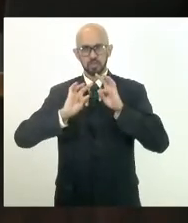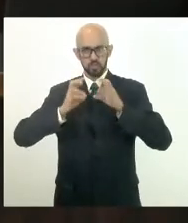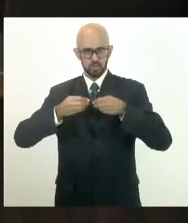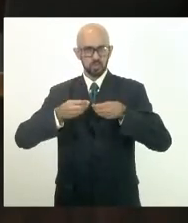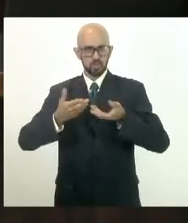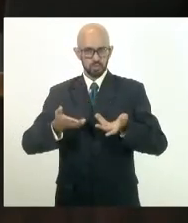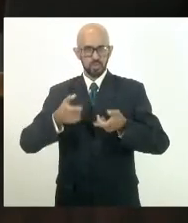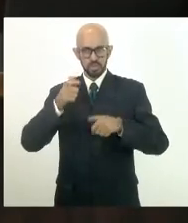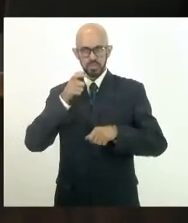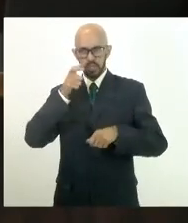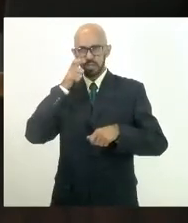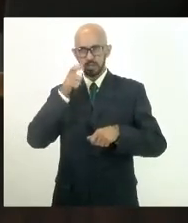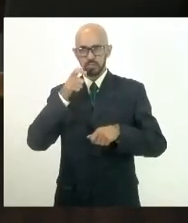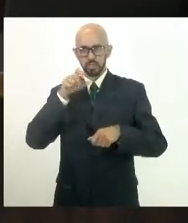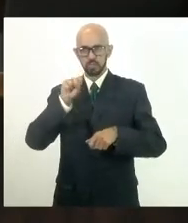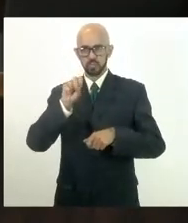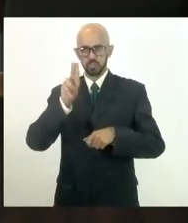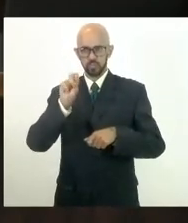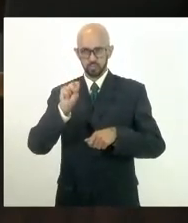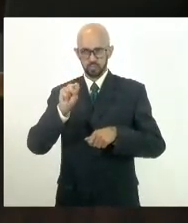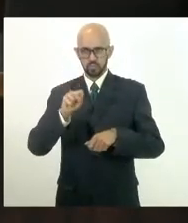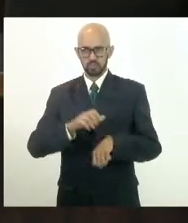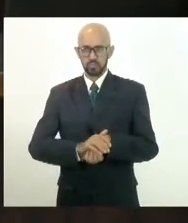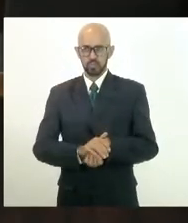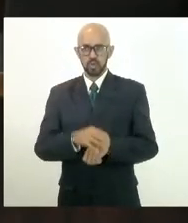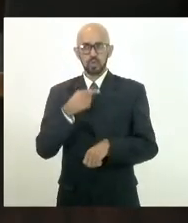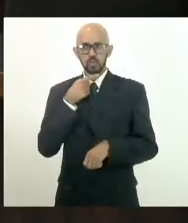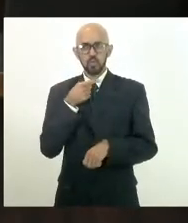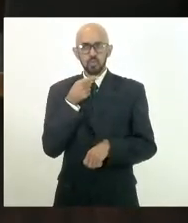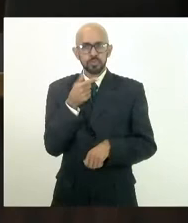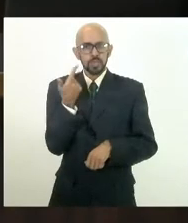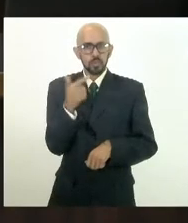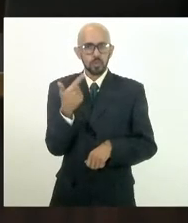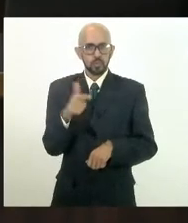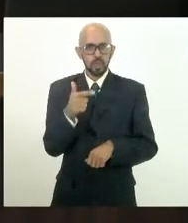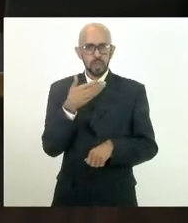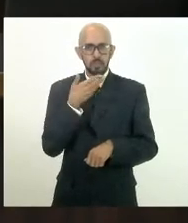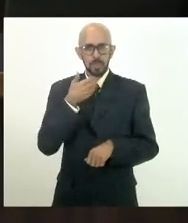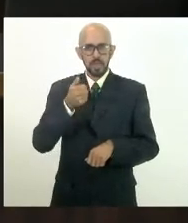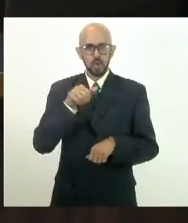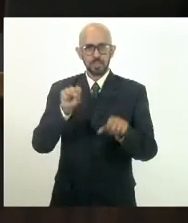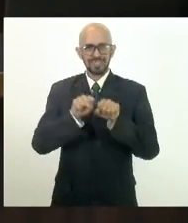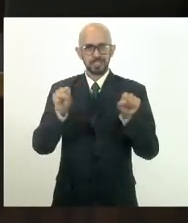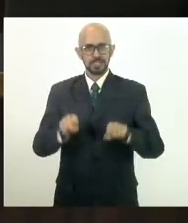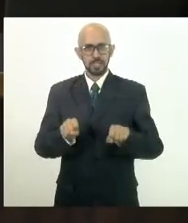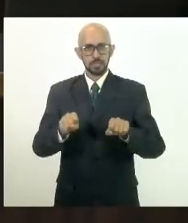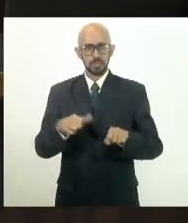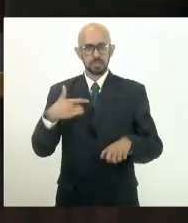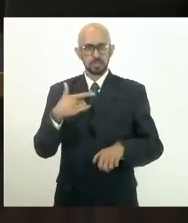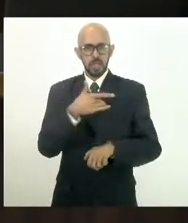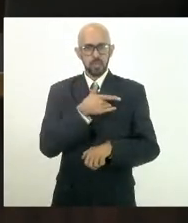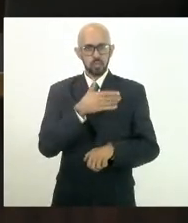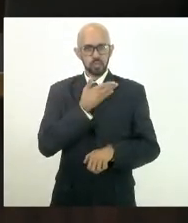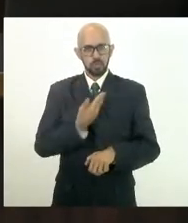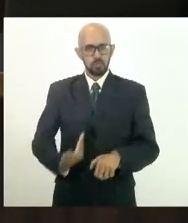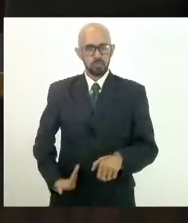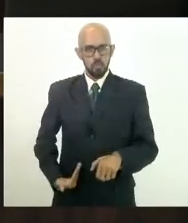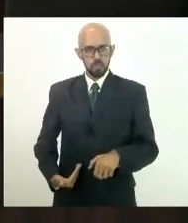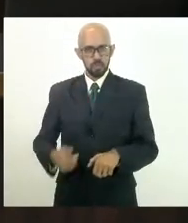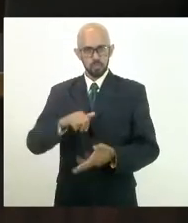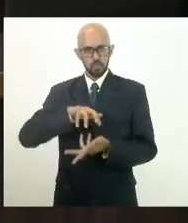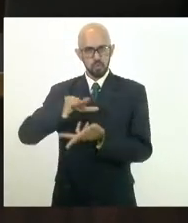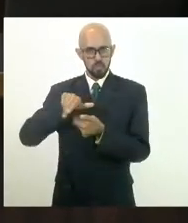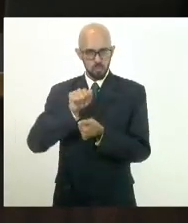a atenção do SUS, eu não tenho dúvida, que é o melhor sistema de saúde do mundo público, universal e